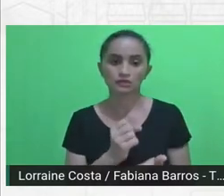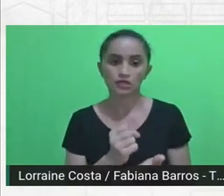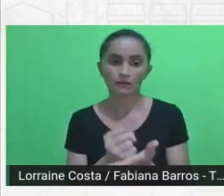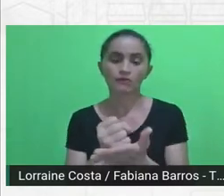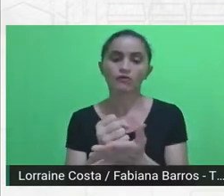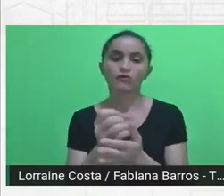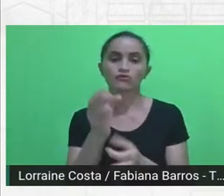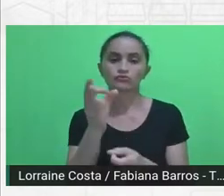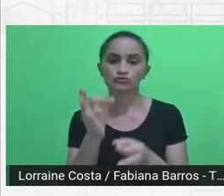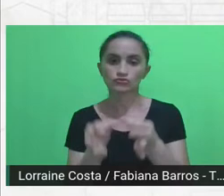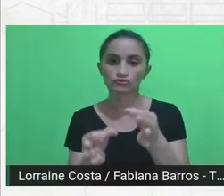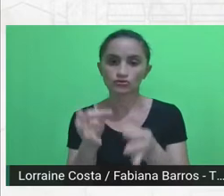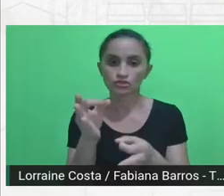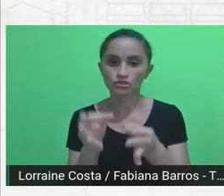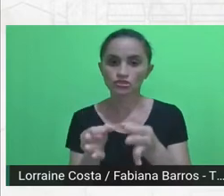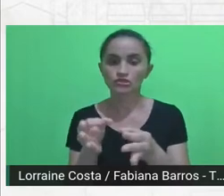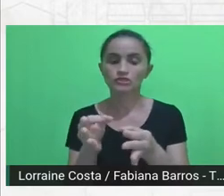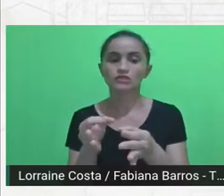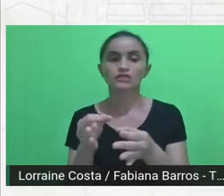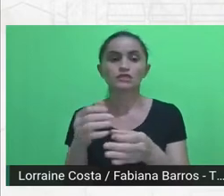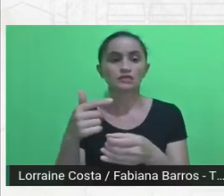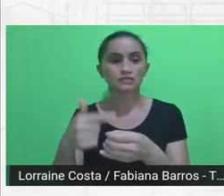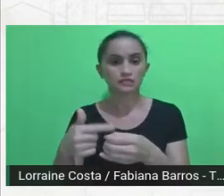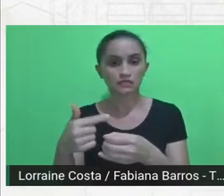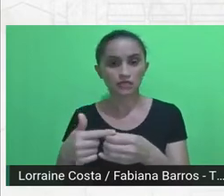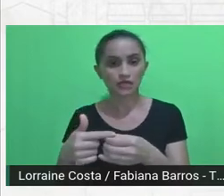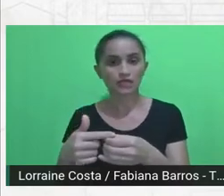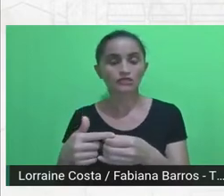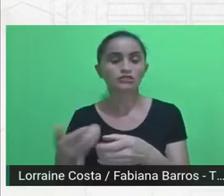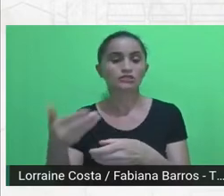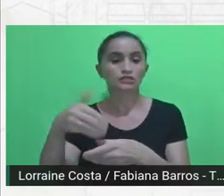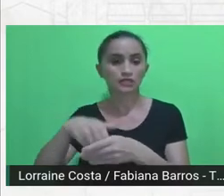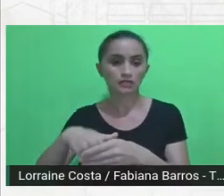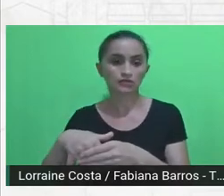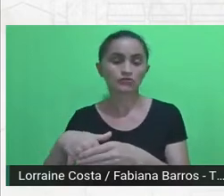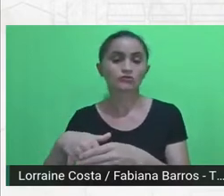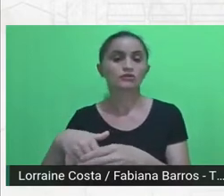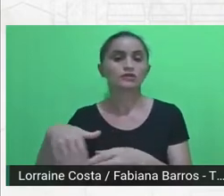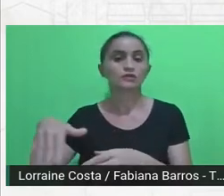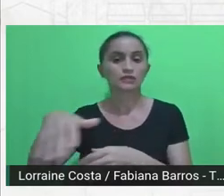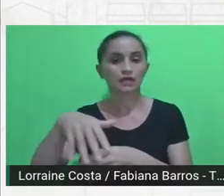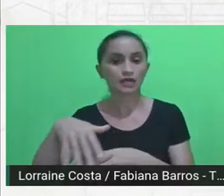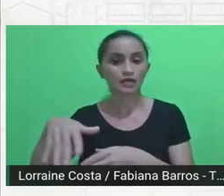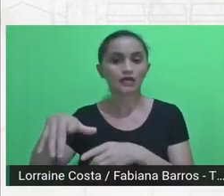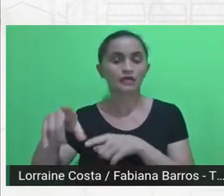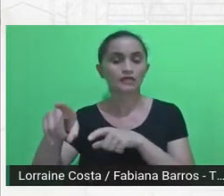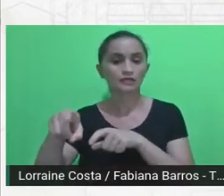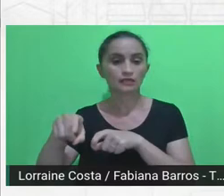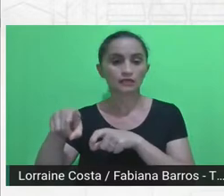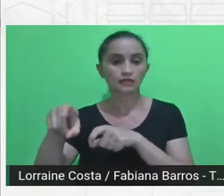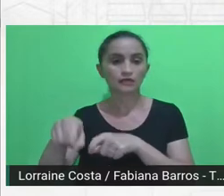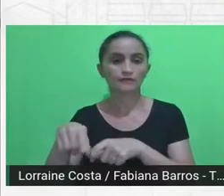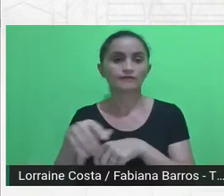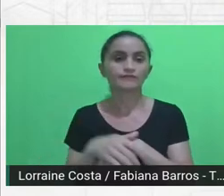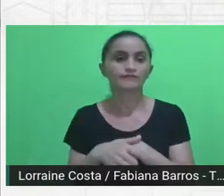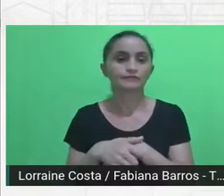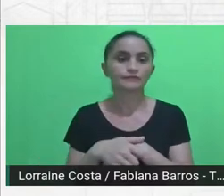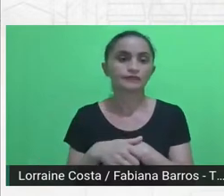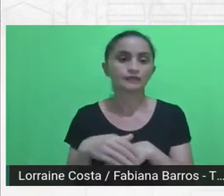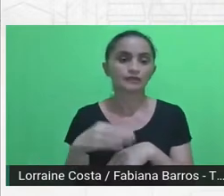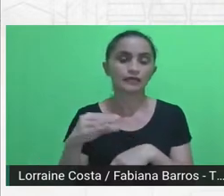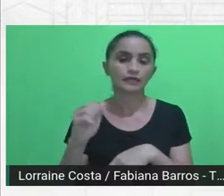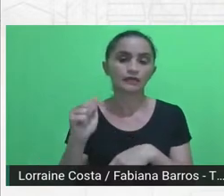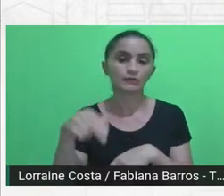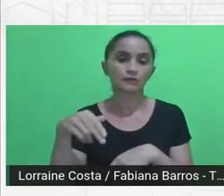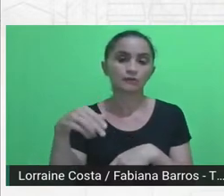e no campo. Então, a gente já está com um título que já indica uma série de direções. Eu vou ter o prazer de apresentar